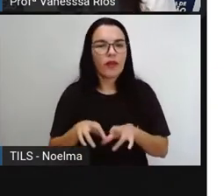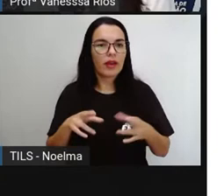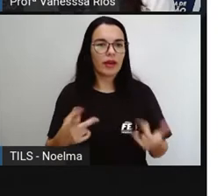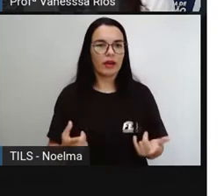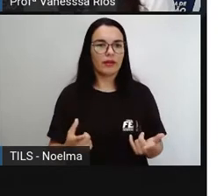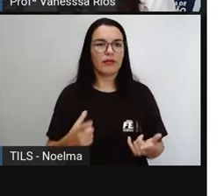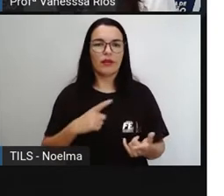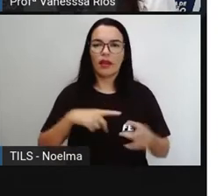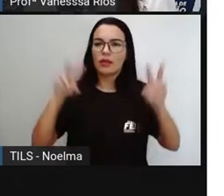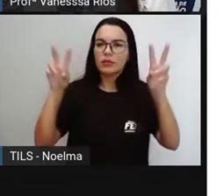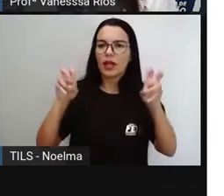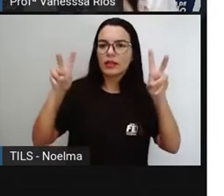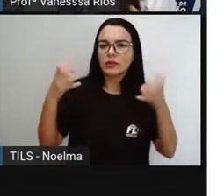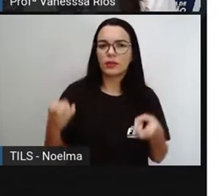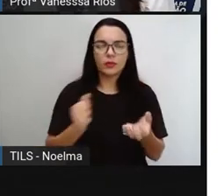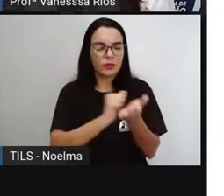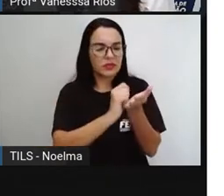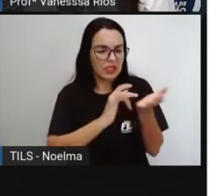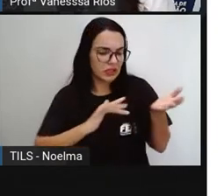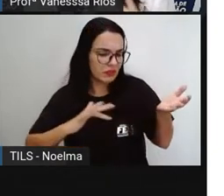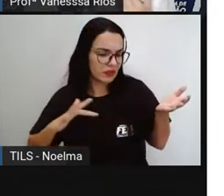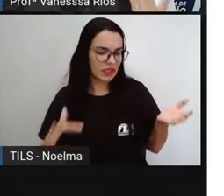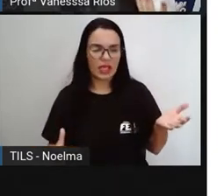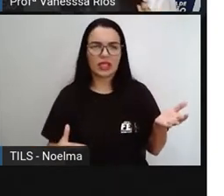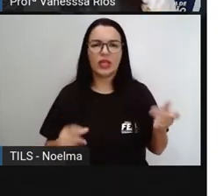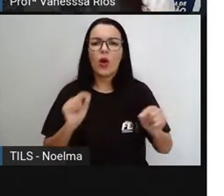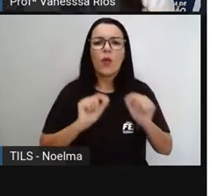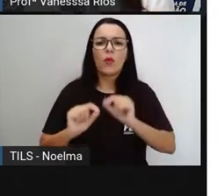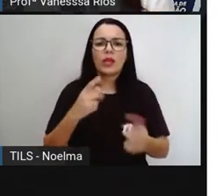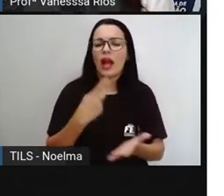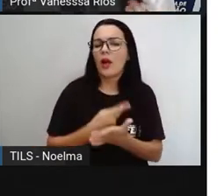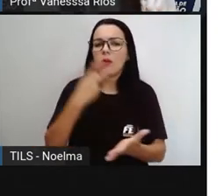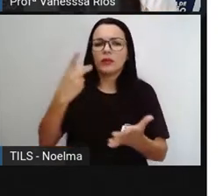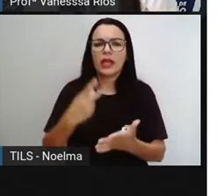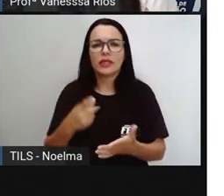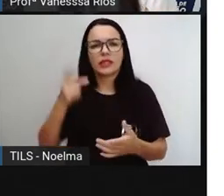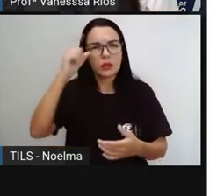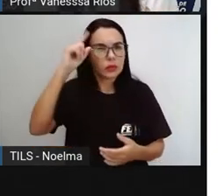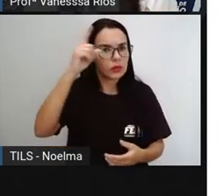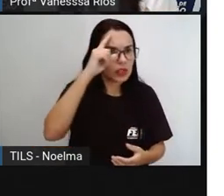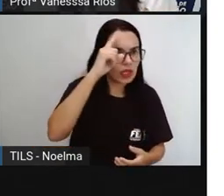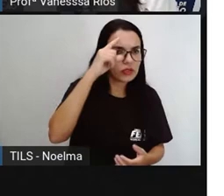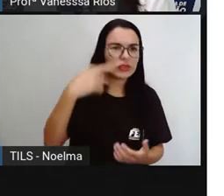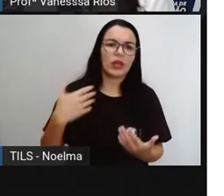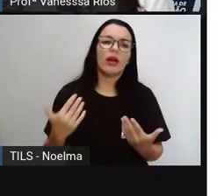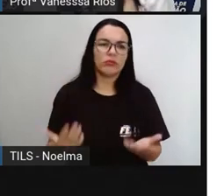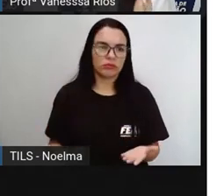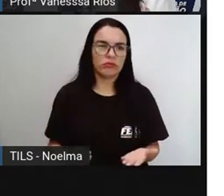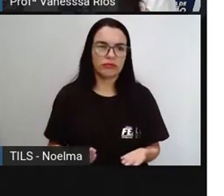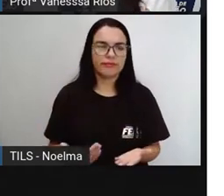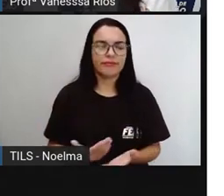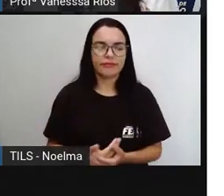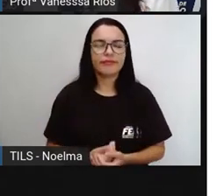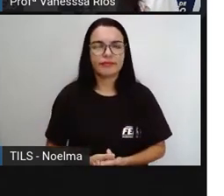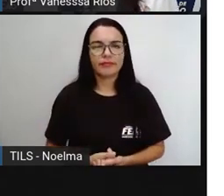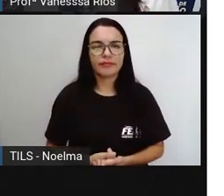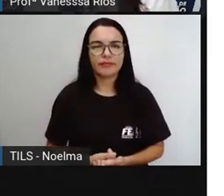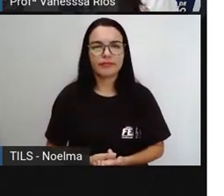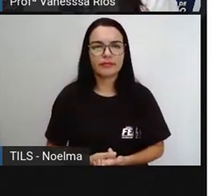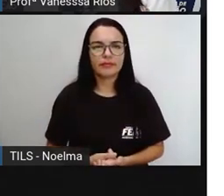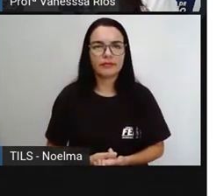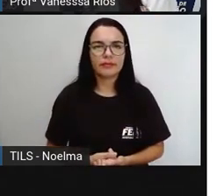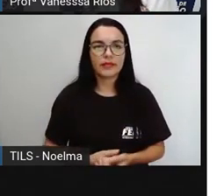conteúdos, às atividades, aos acontecimentos que estão aí no nosso cotidiano, que estão à nossa